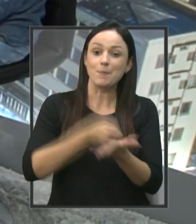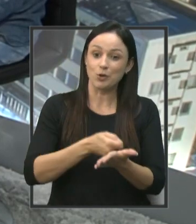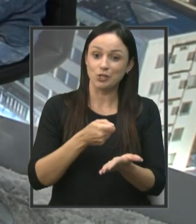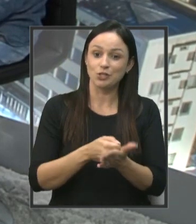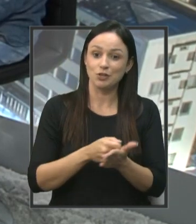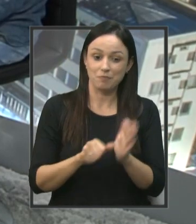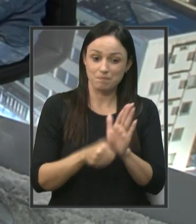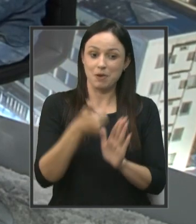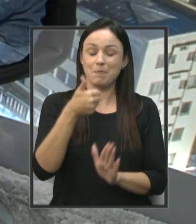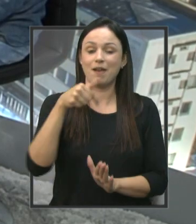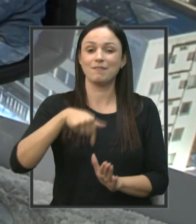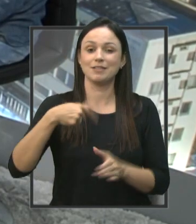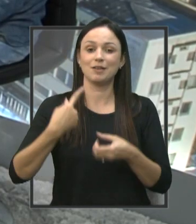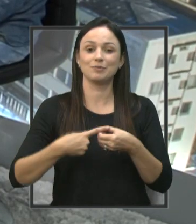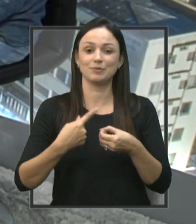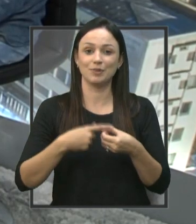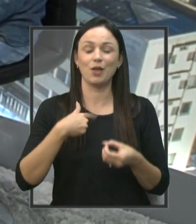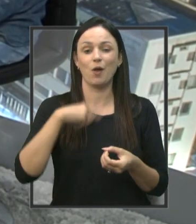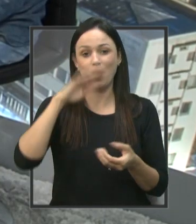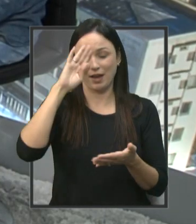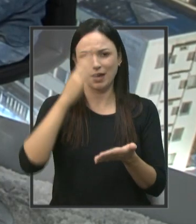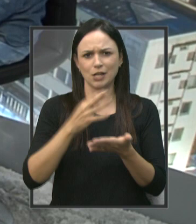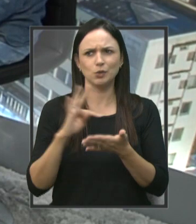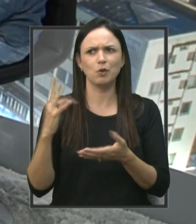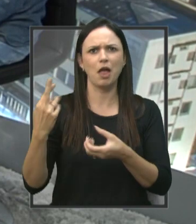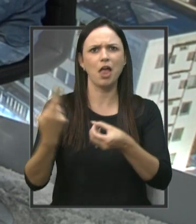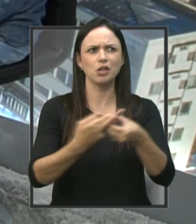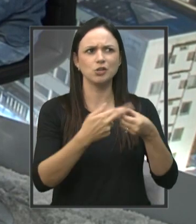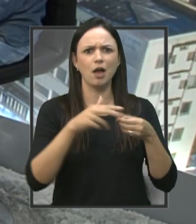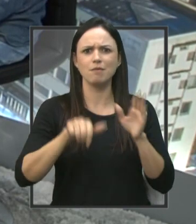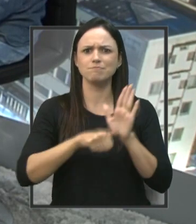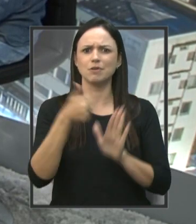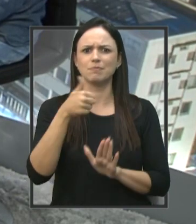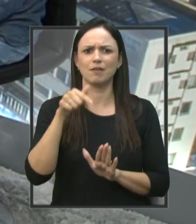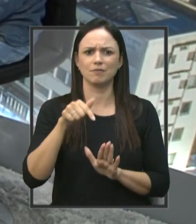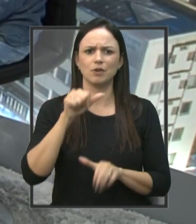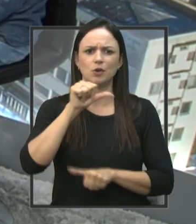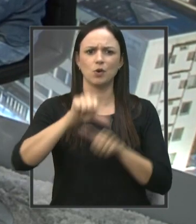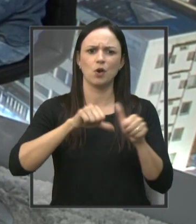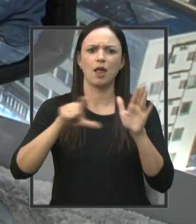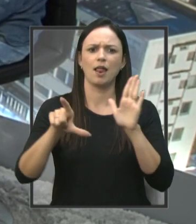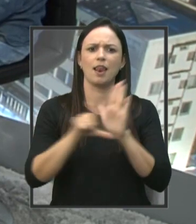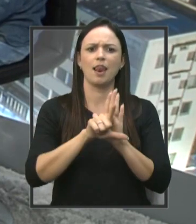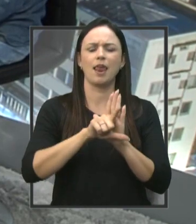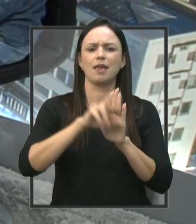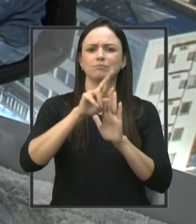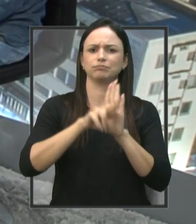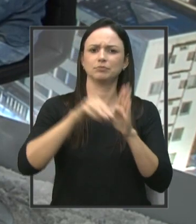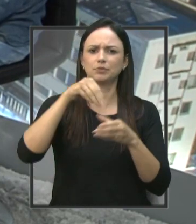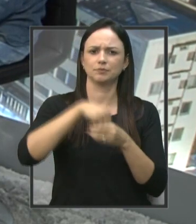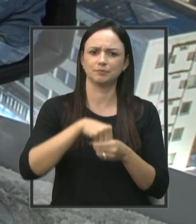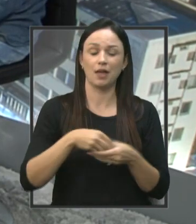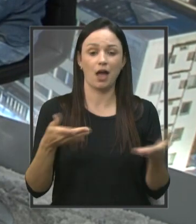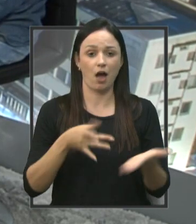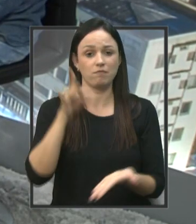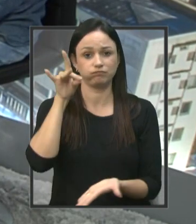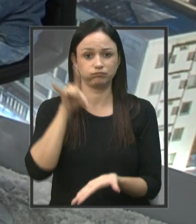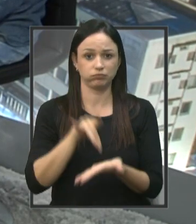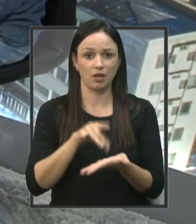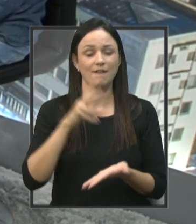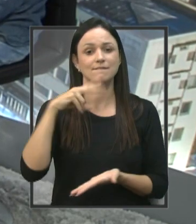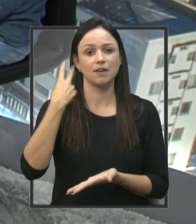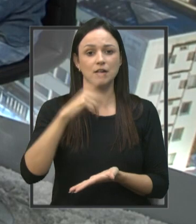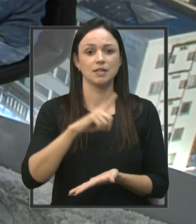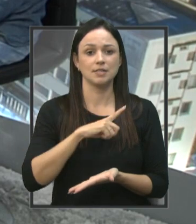em nosso município, e acredito que em toda a região foi feita uma alteração na própria lei orgânica, e agora, de fato, o vereador